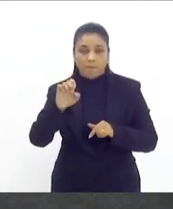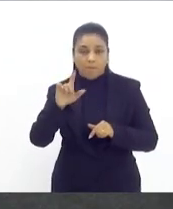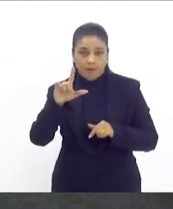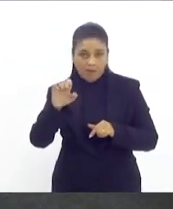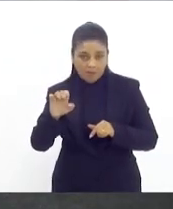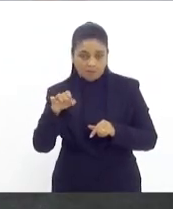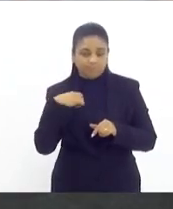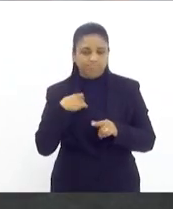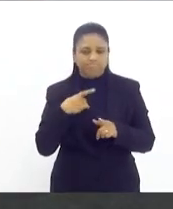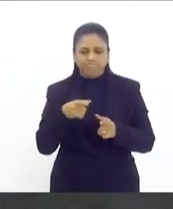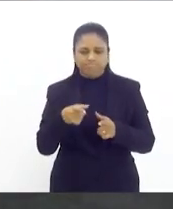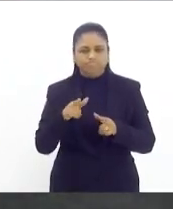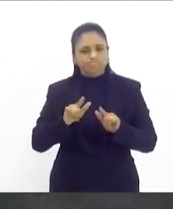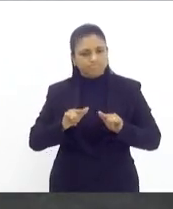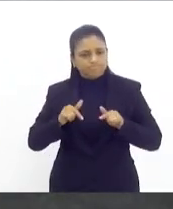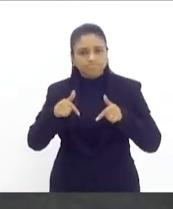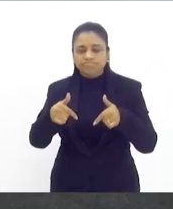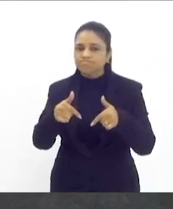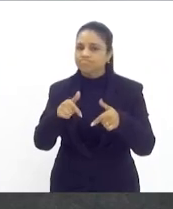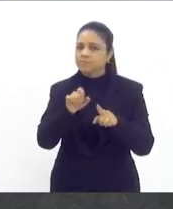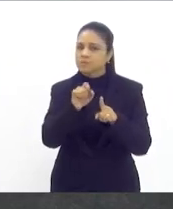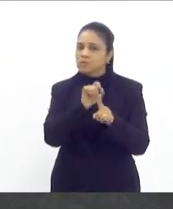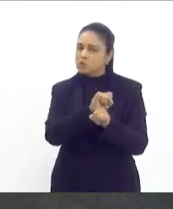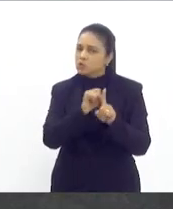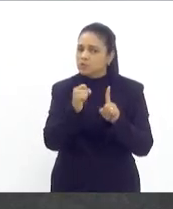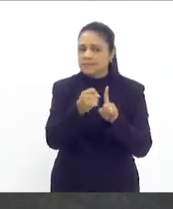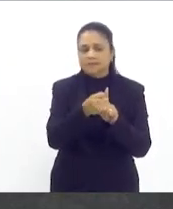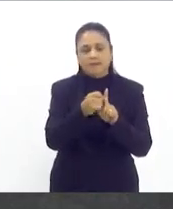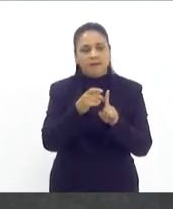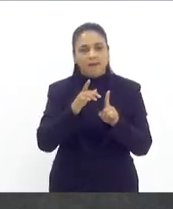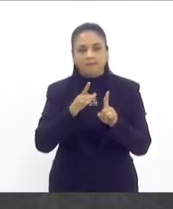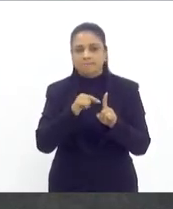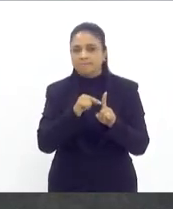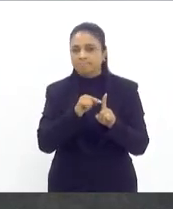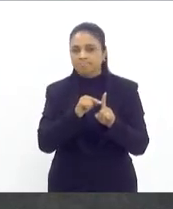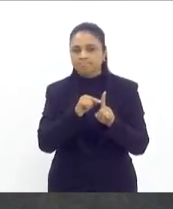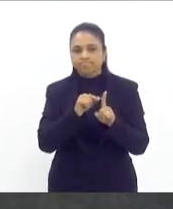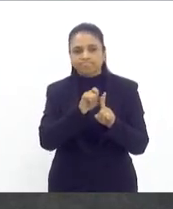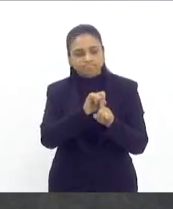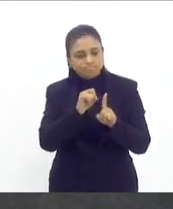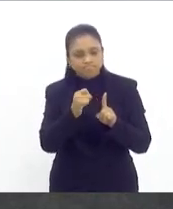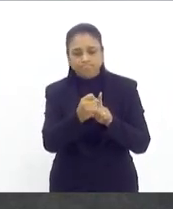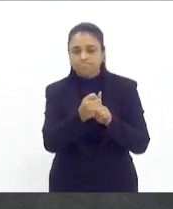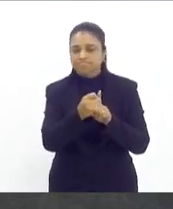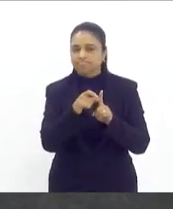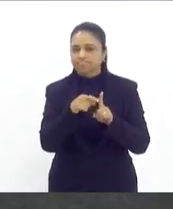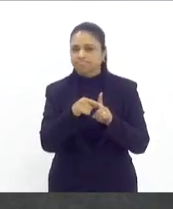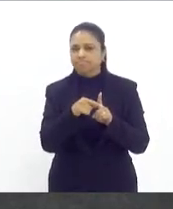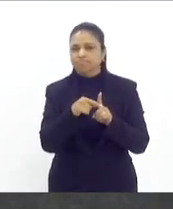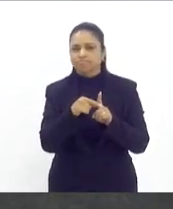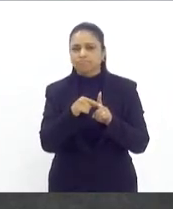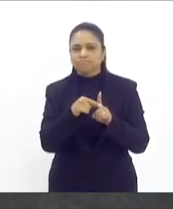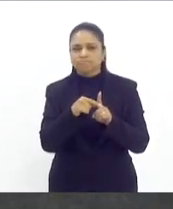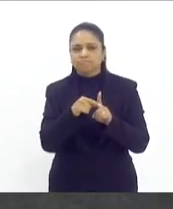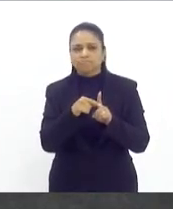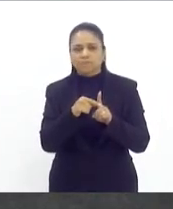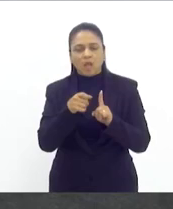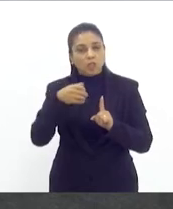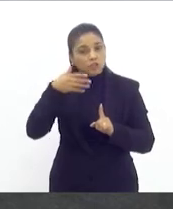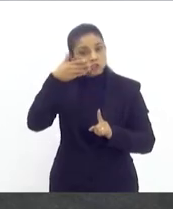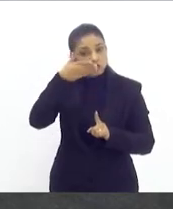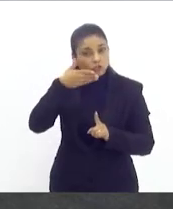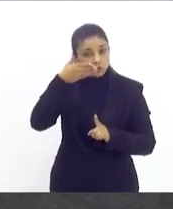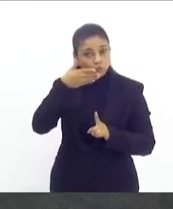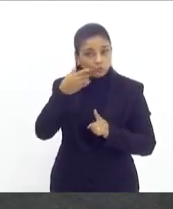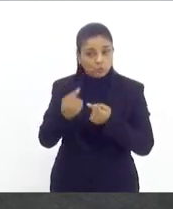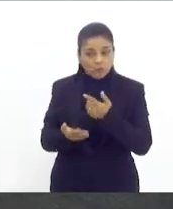da sociedade, que apesar de considerar, estou falando com o discurso daquela época, o